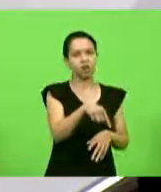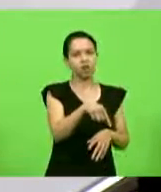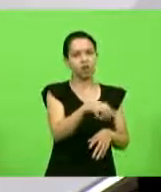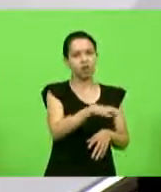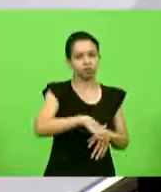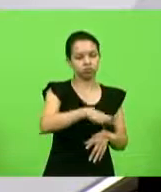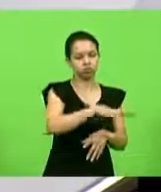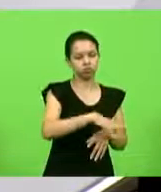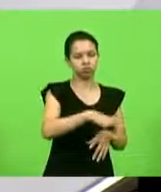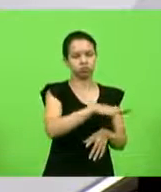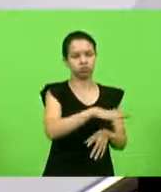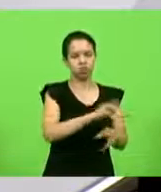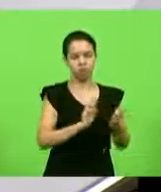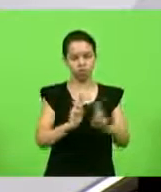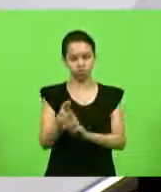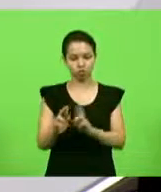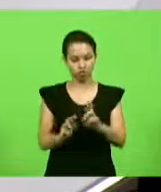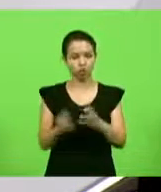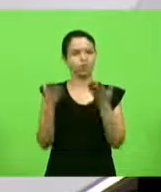Aliado